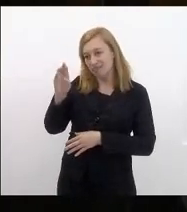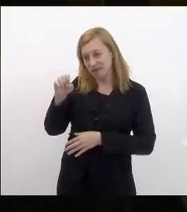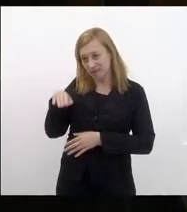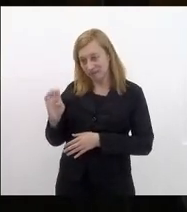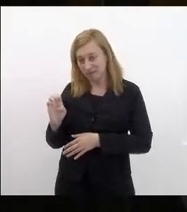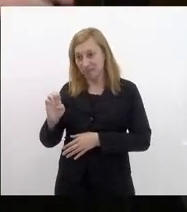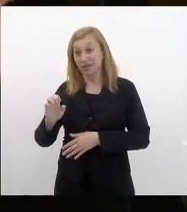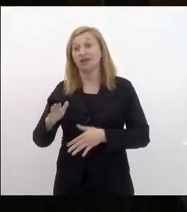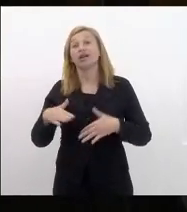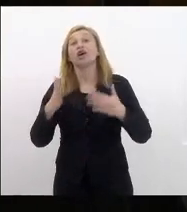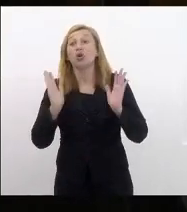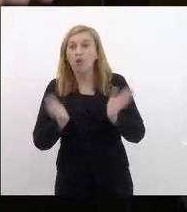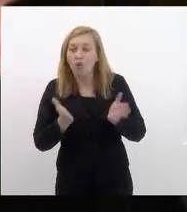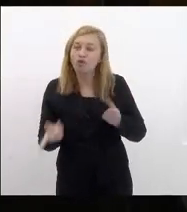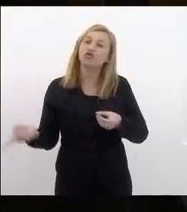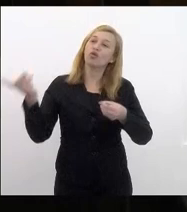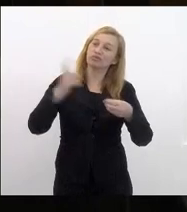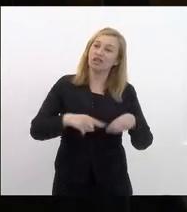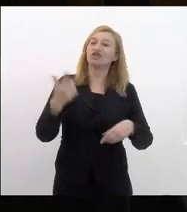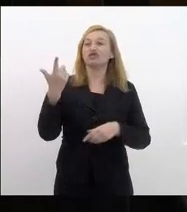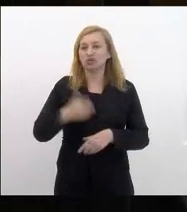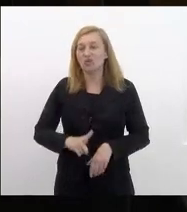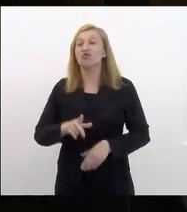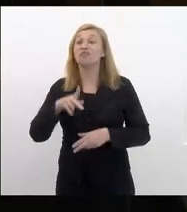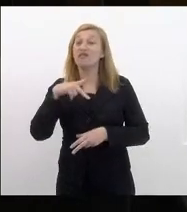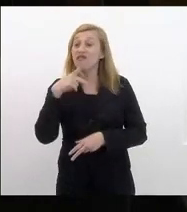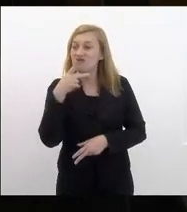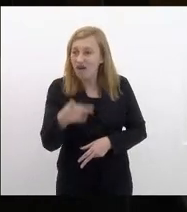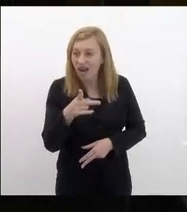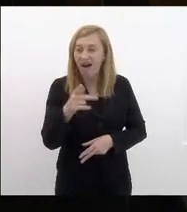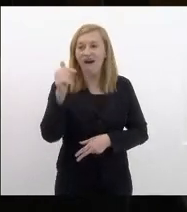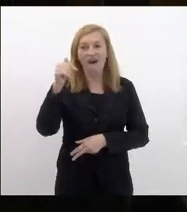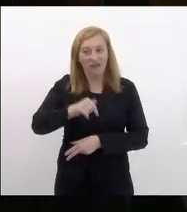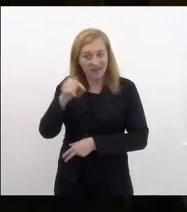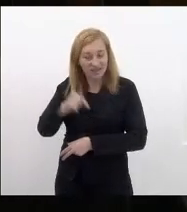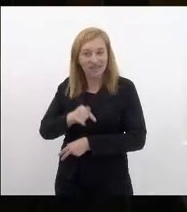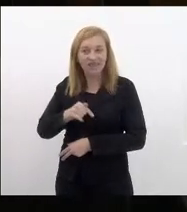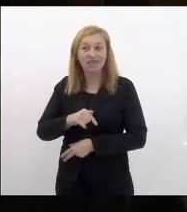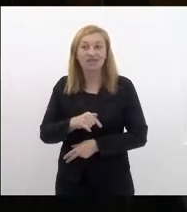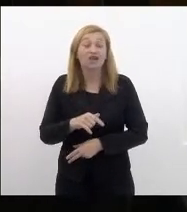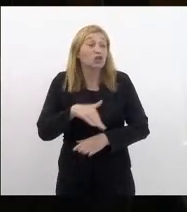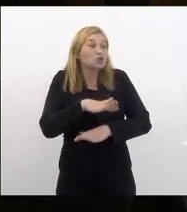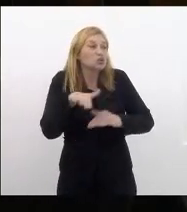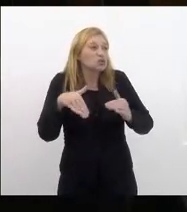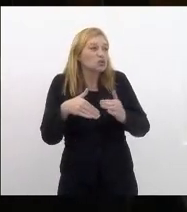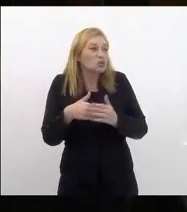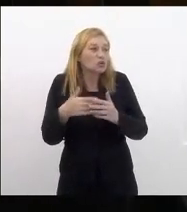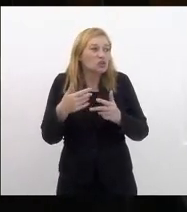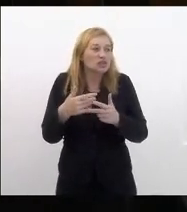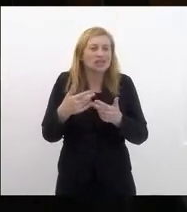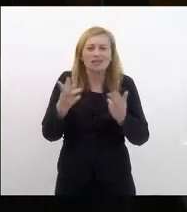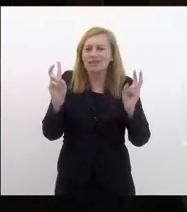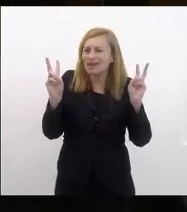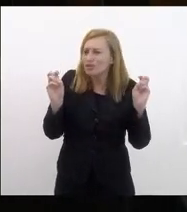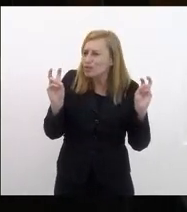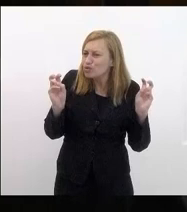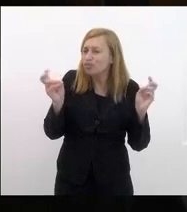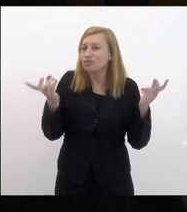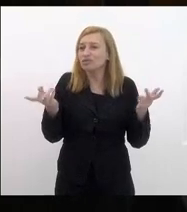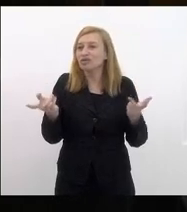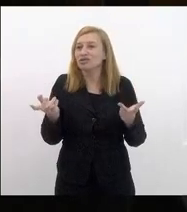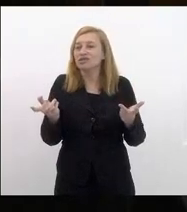enfim hoje eu tô aqui retomando podendo falar aqui no parlamento sobre todas essas questões que